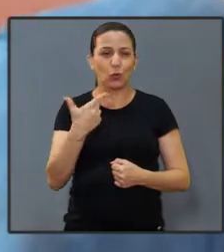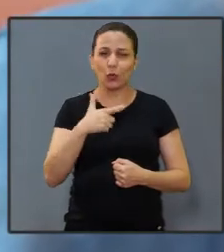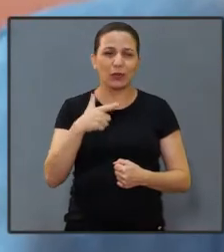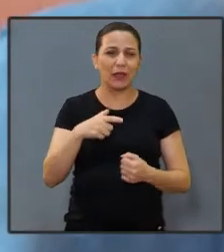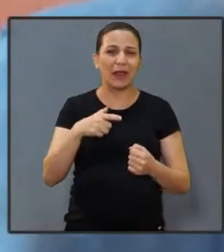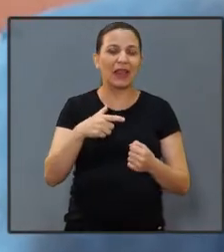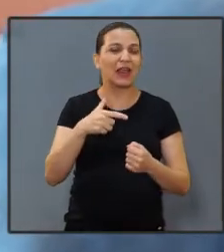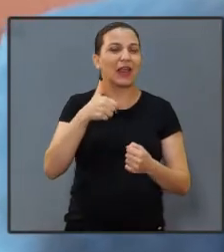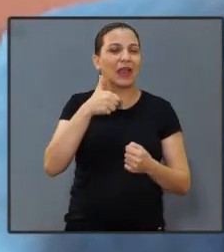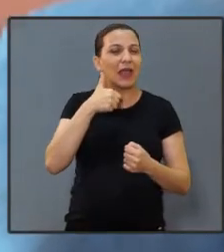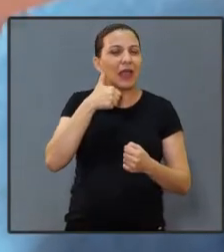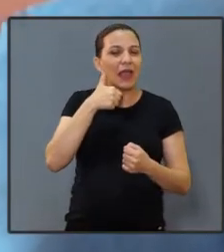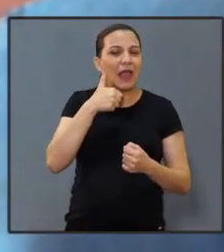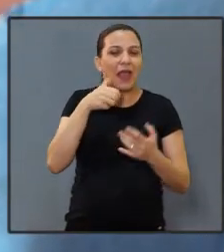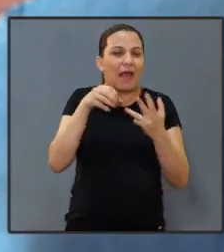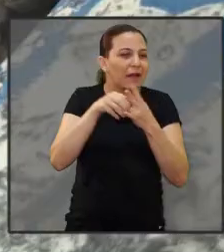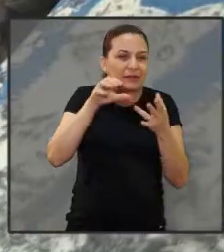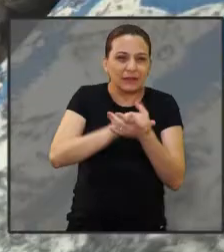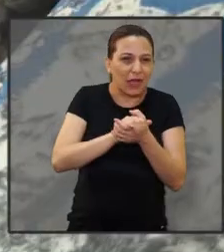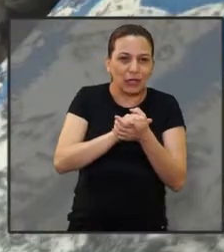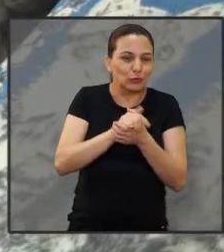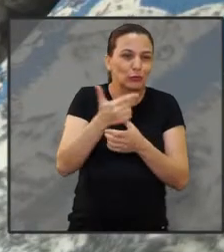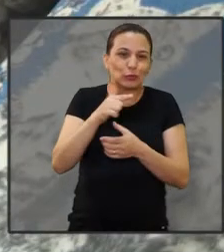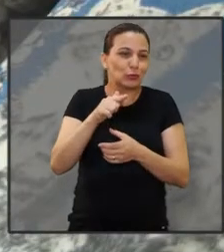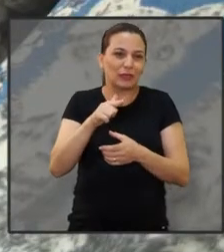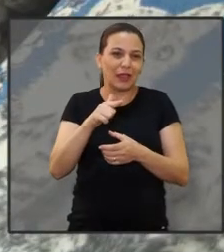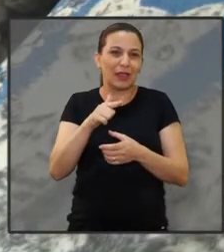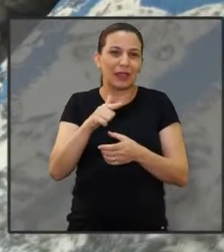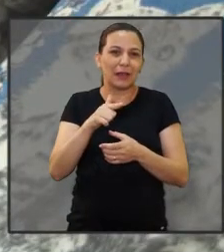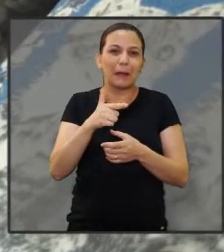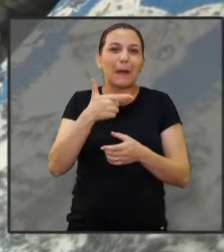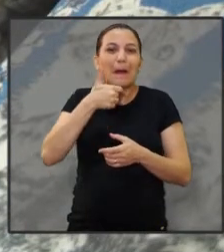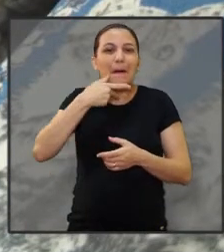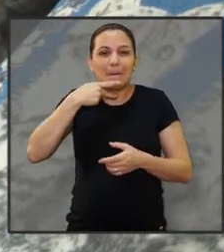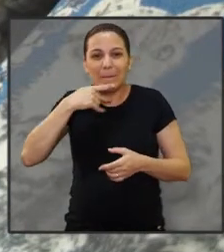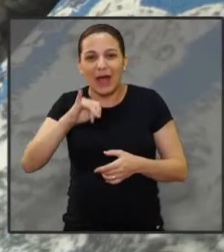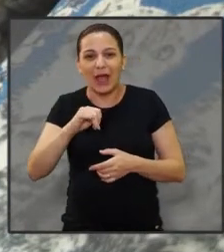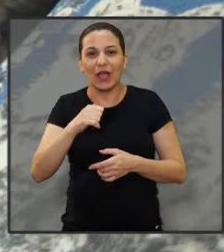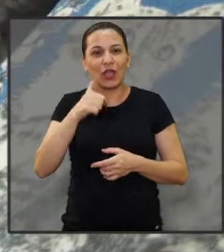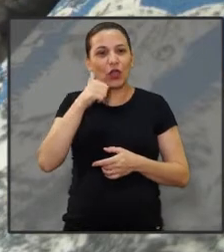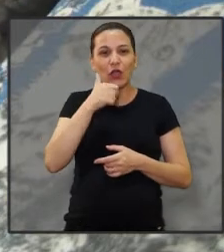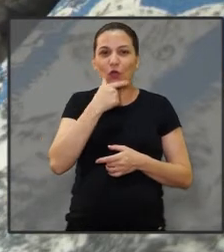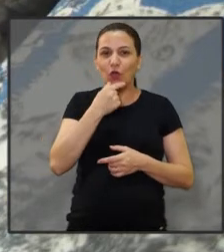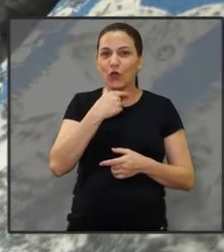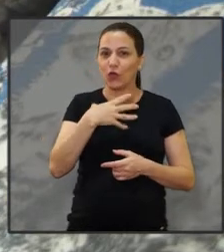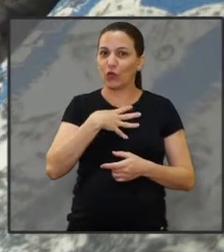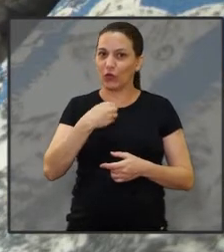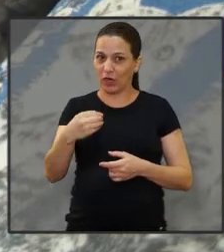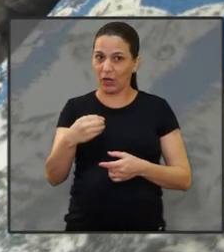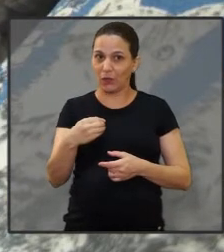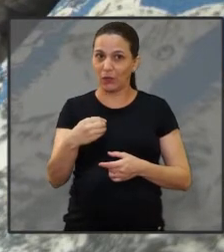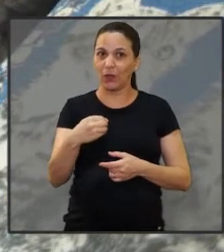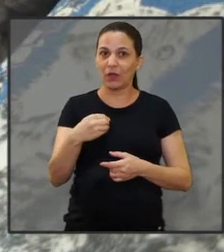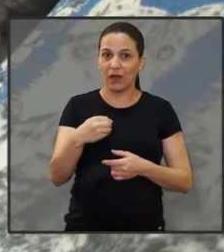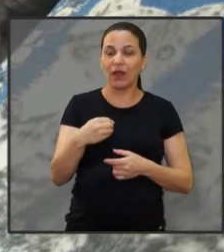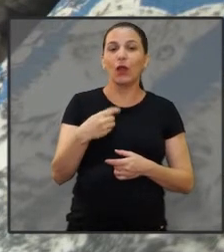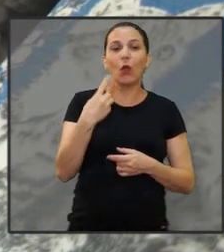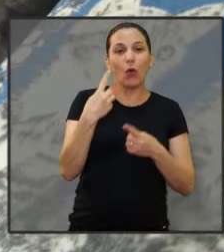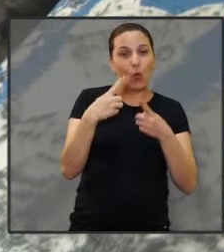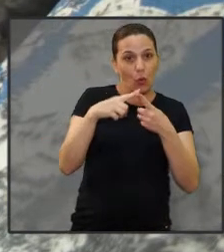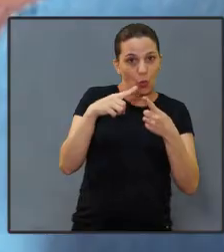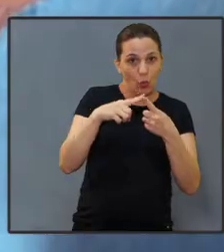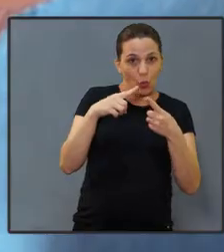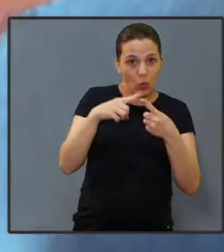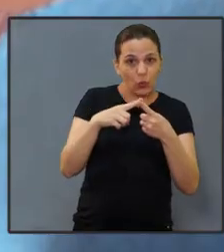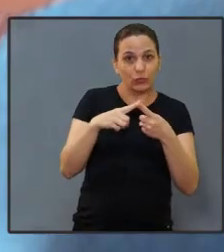O primeiro filho meu que é casado, que tem 34 anos, eu fui noiva, foi do meu noivo. E esse daí que vai fazer 27, que é o